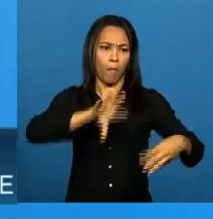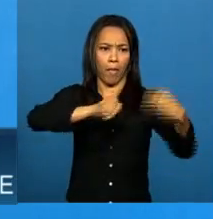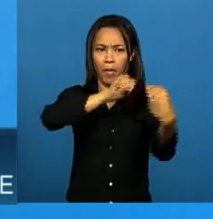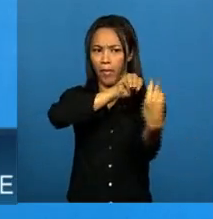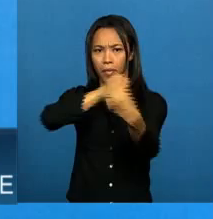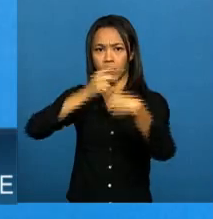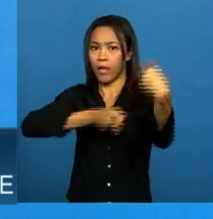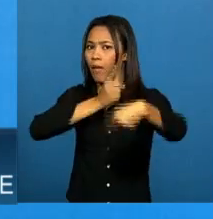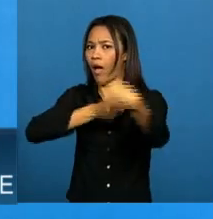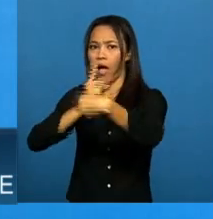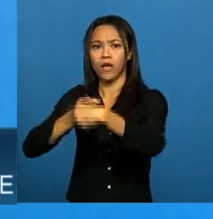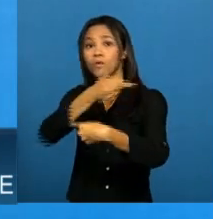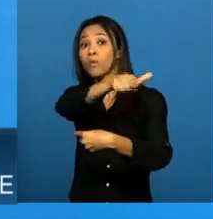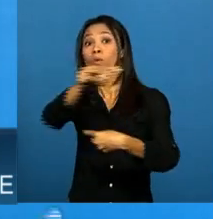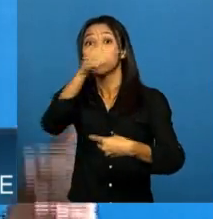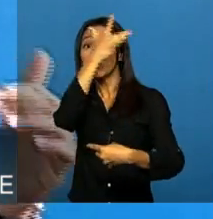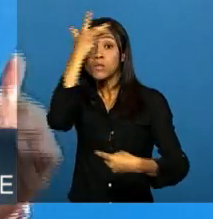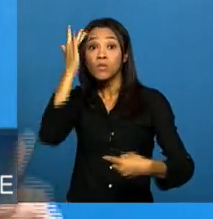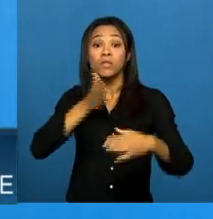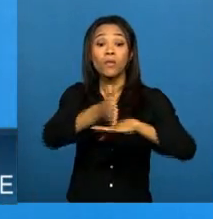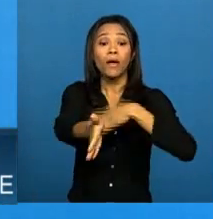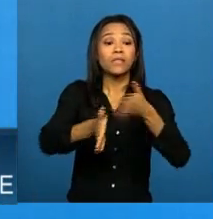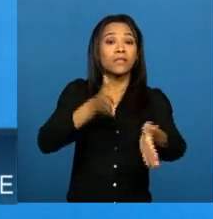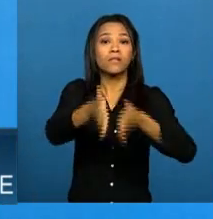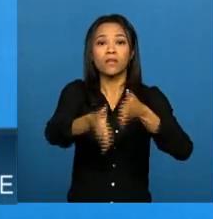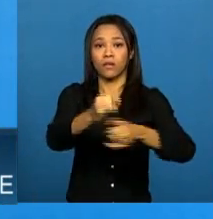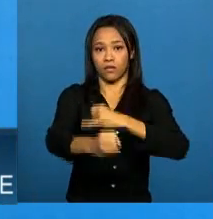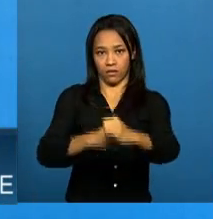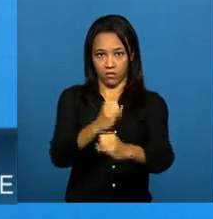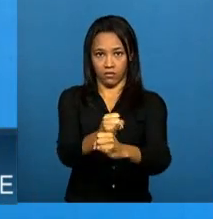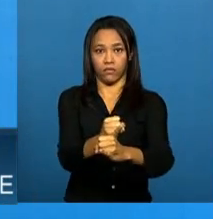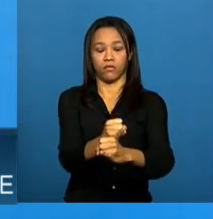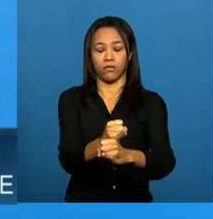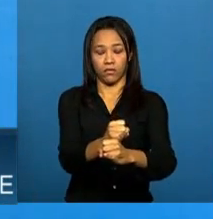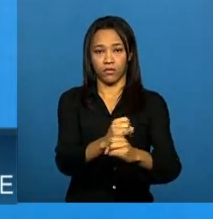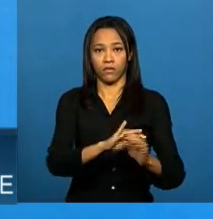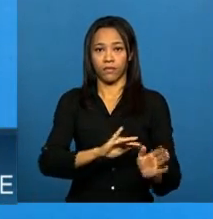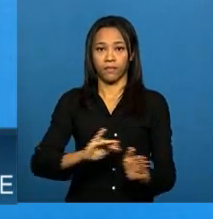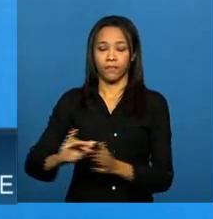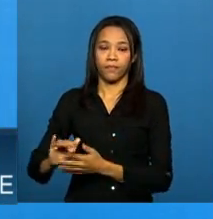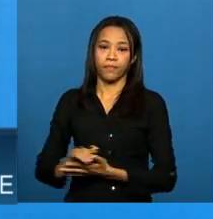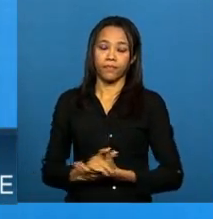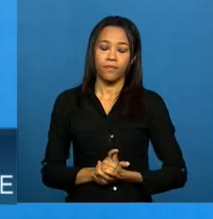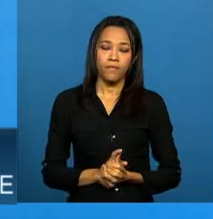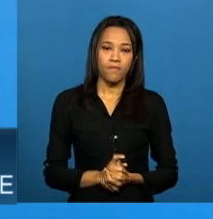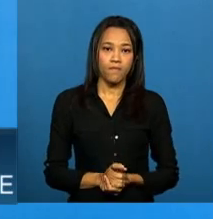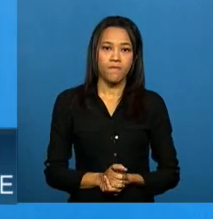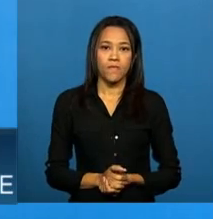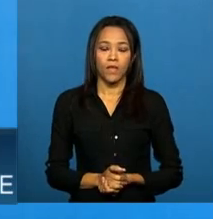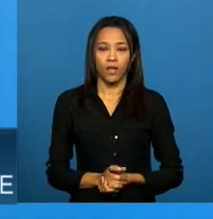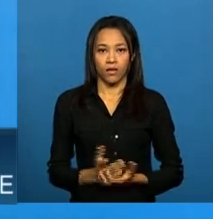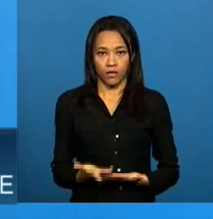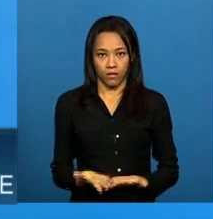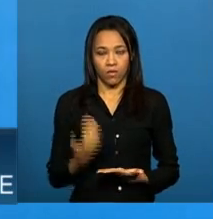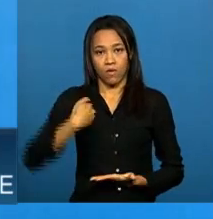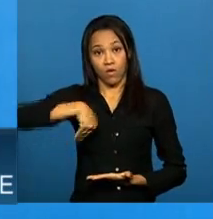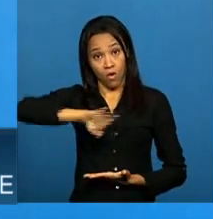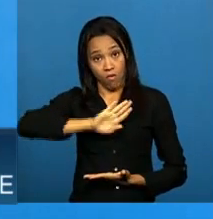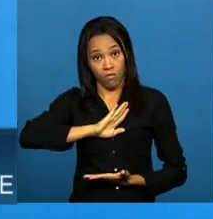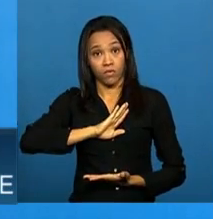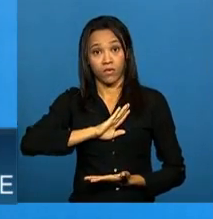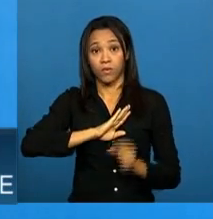demais usuários. Nós, então, fazemos o